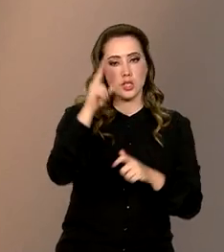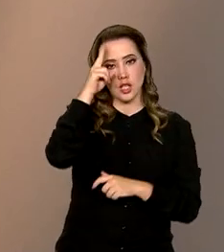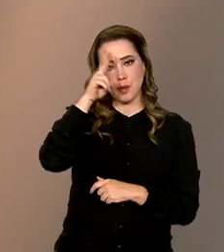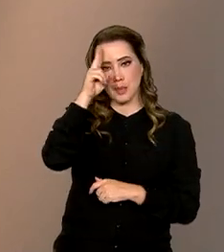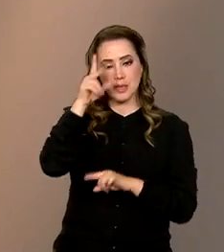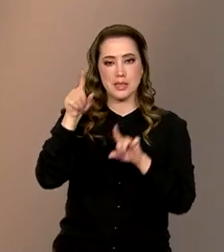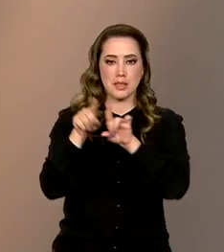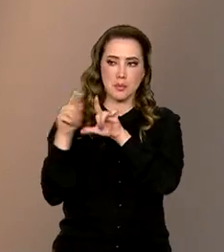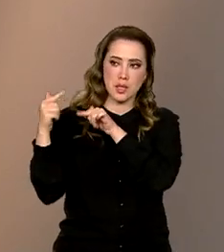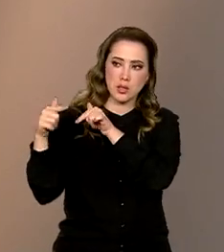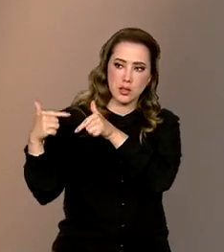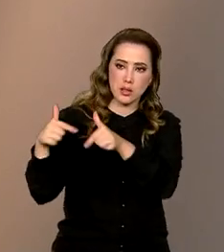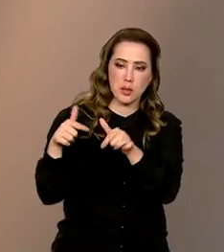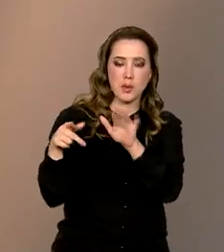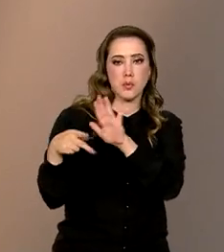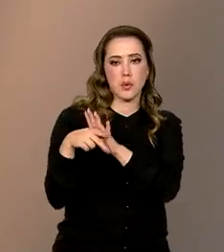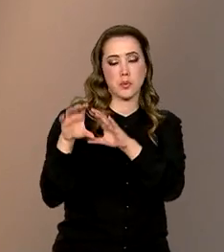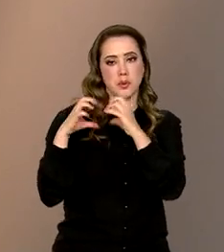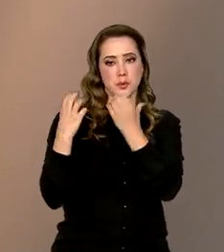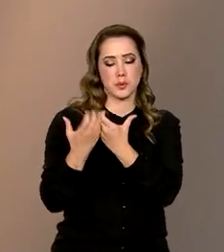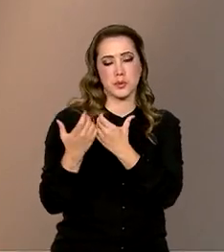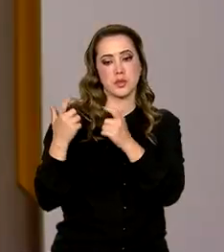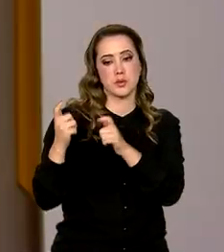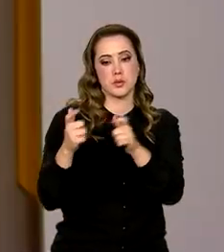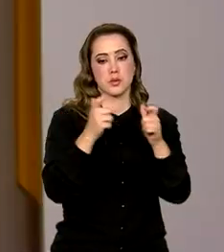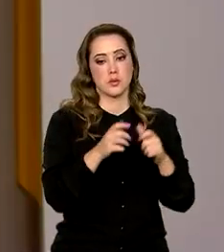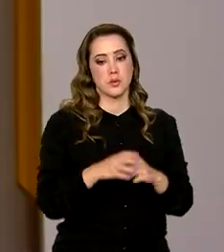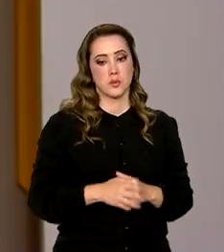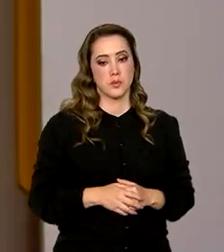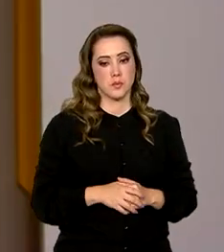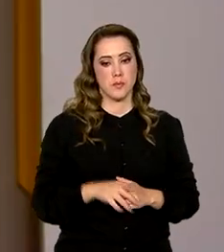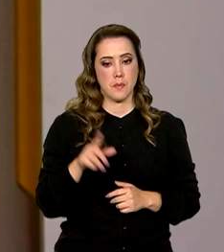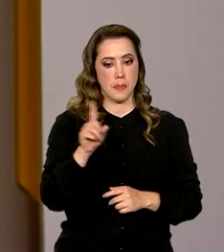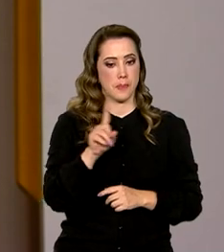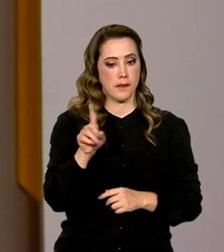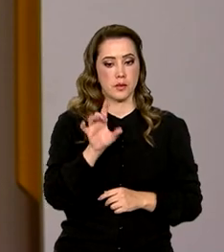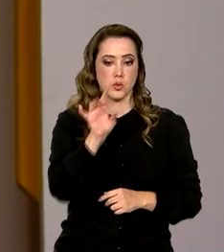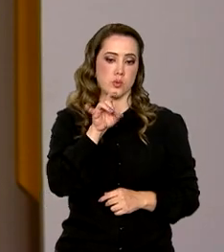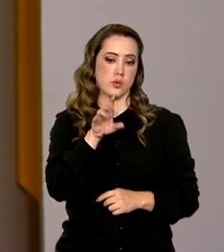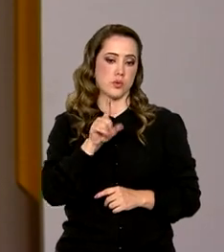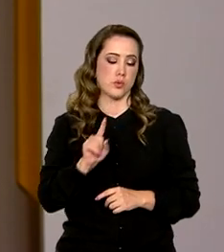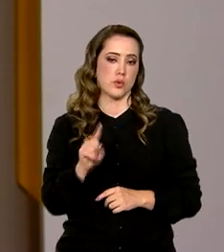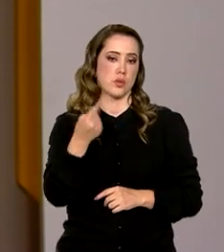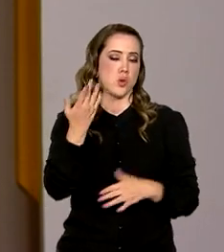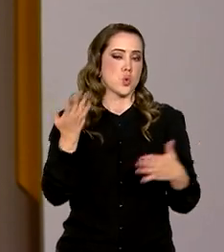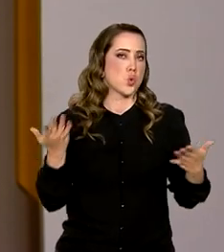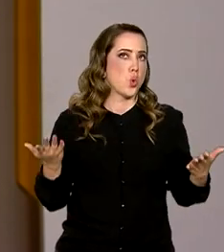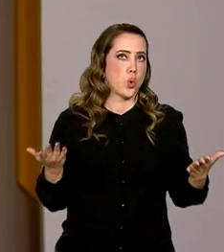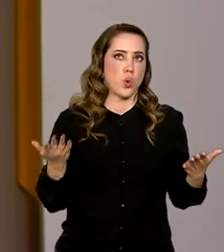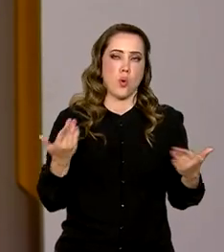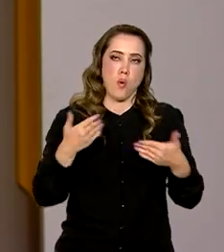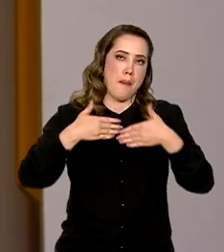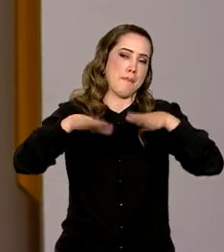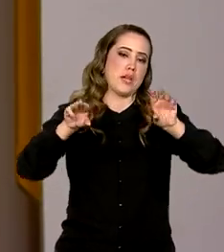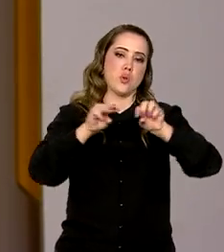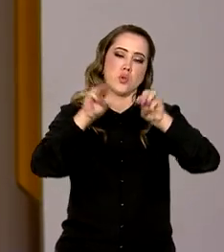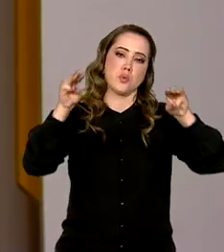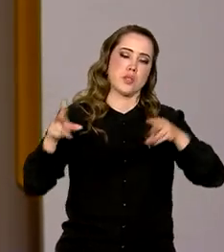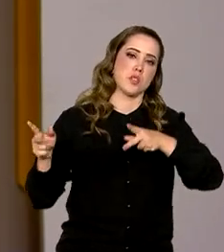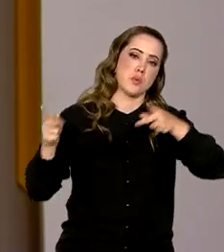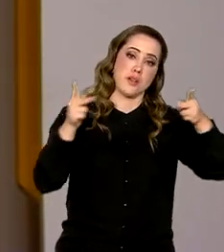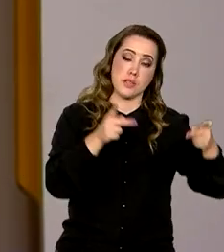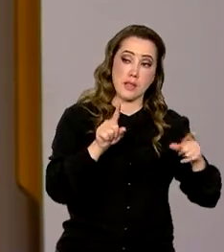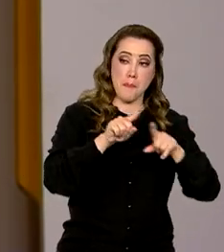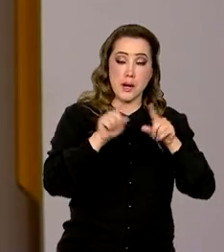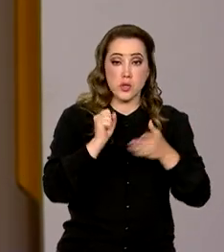iniciativas populares de memória. Então não se trata apenas de abrir os museus para visitação,